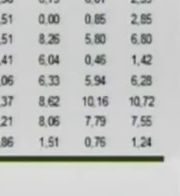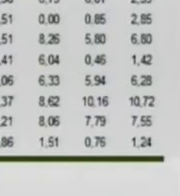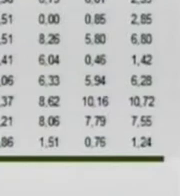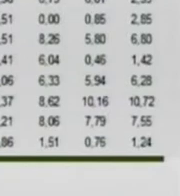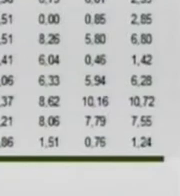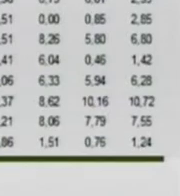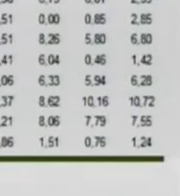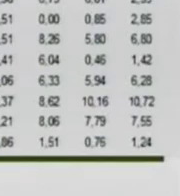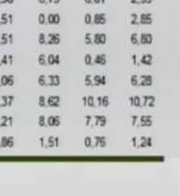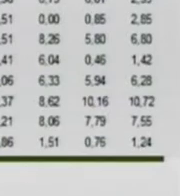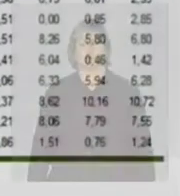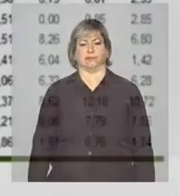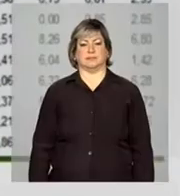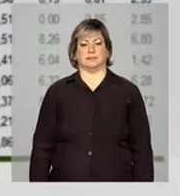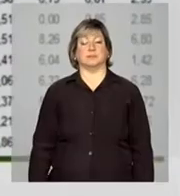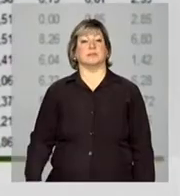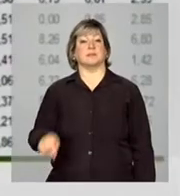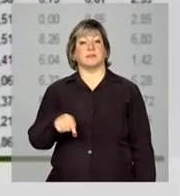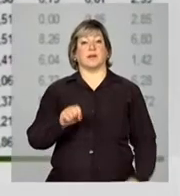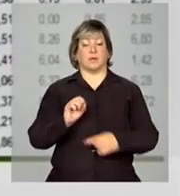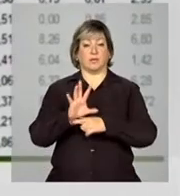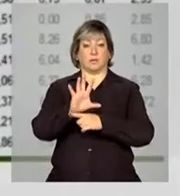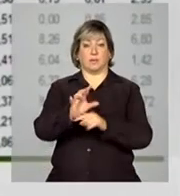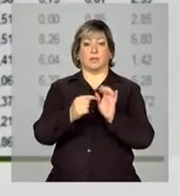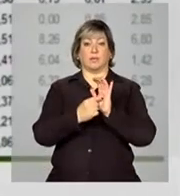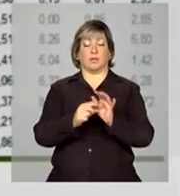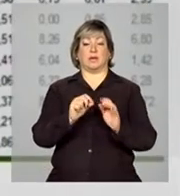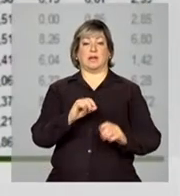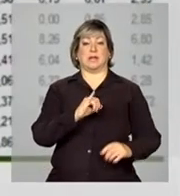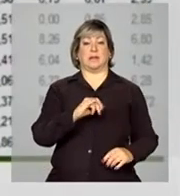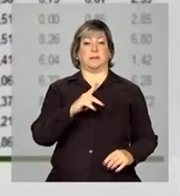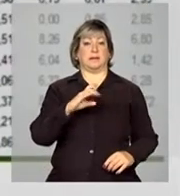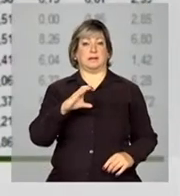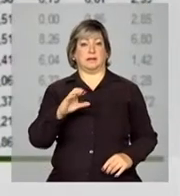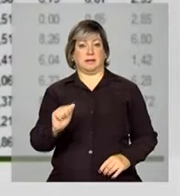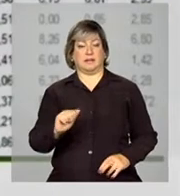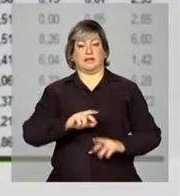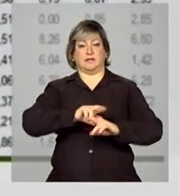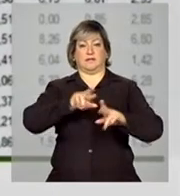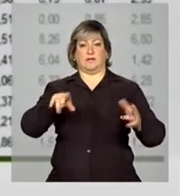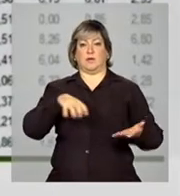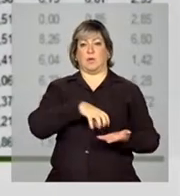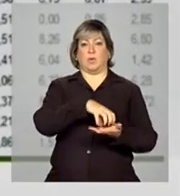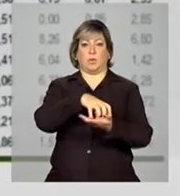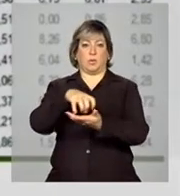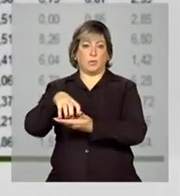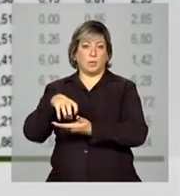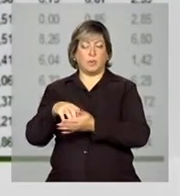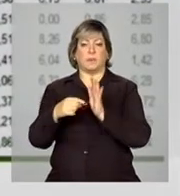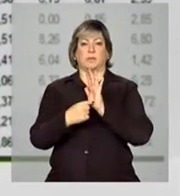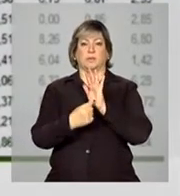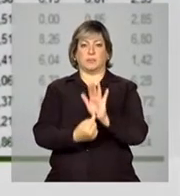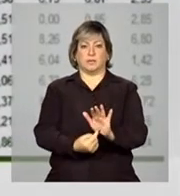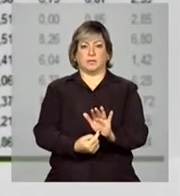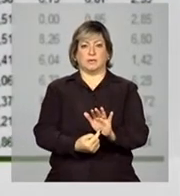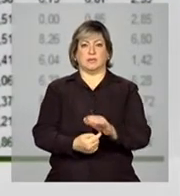Nesse slide, nós temos a classificação do IPCA nos diferentes grupos. Então, nós temos aí, basicamente,